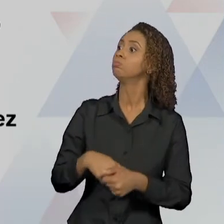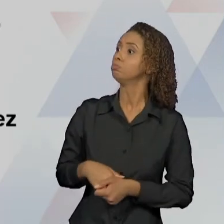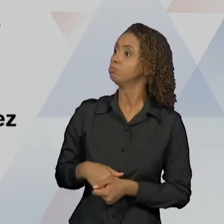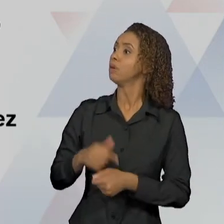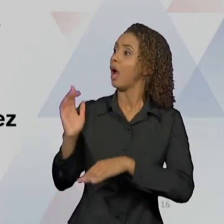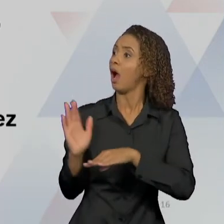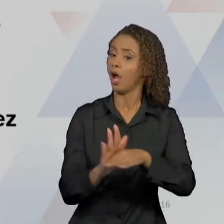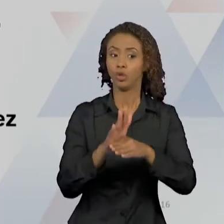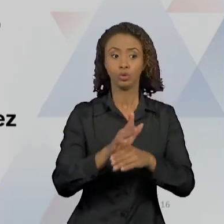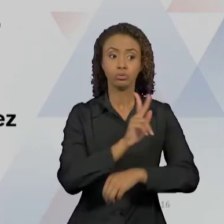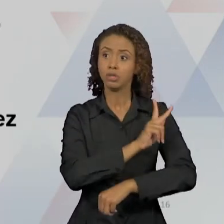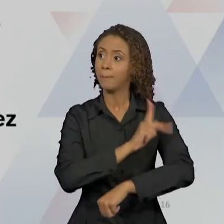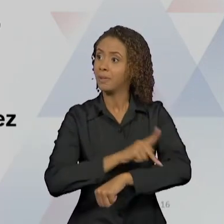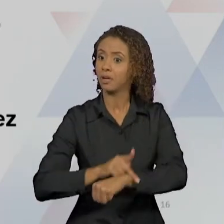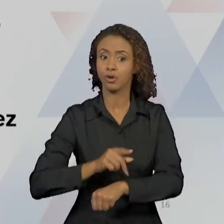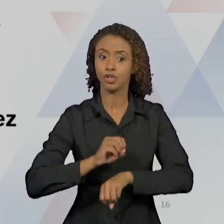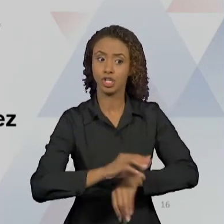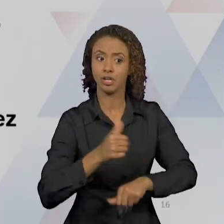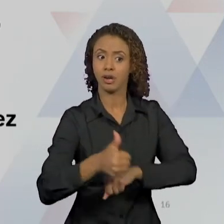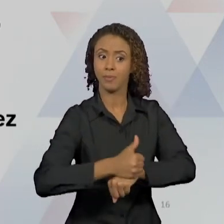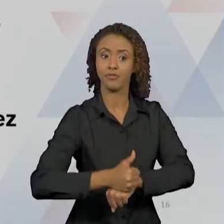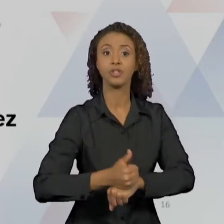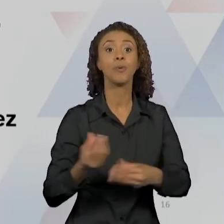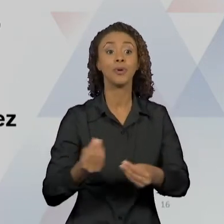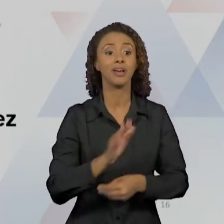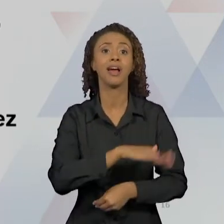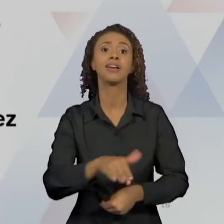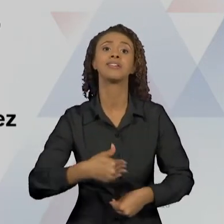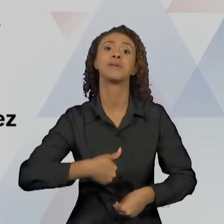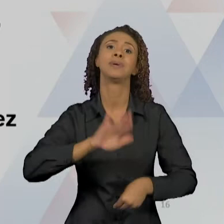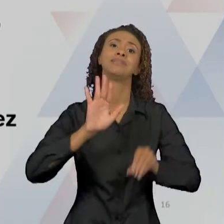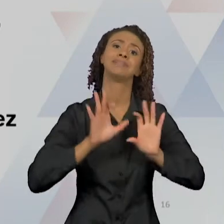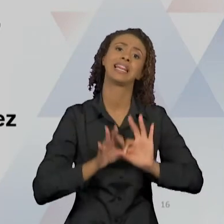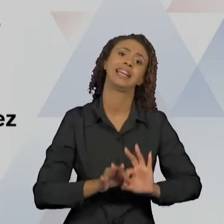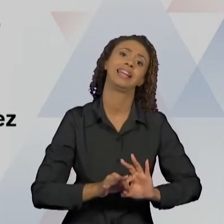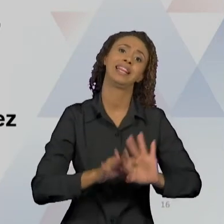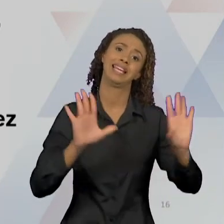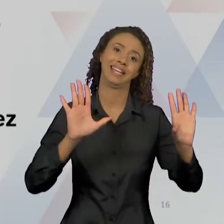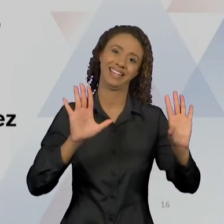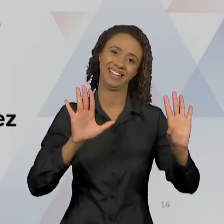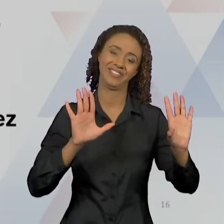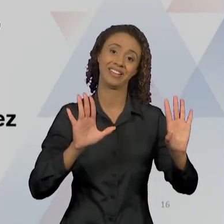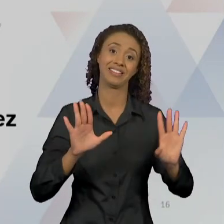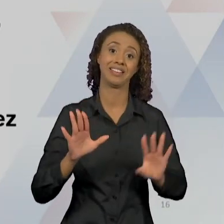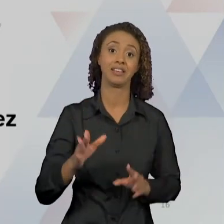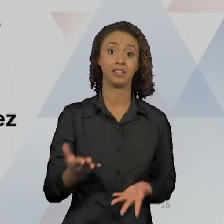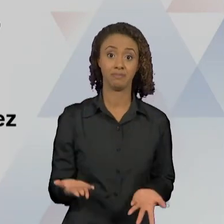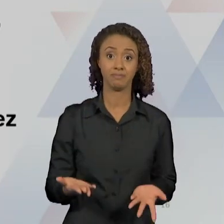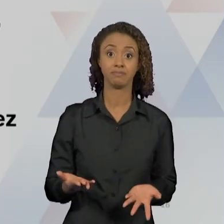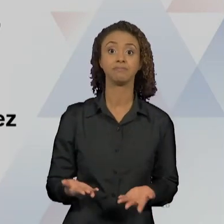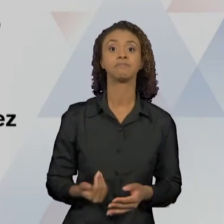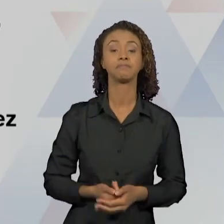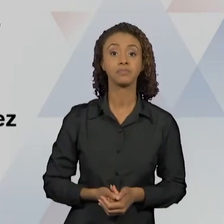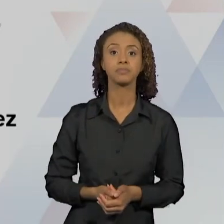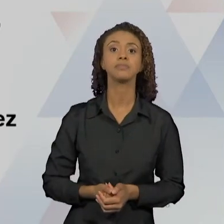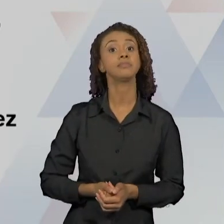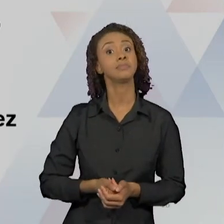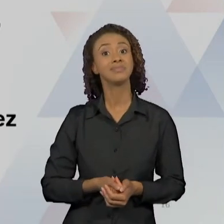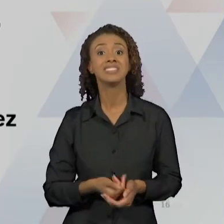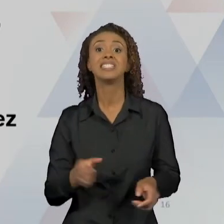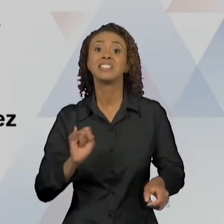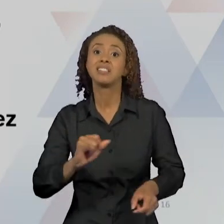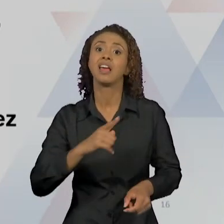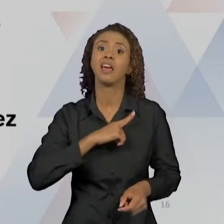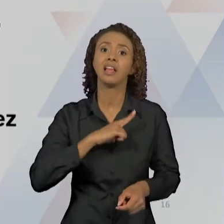mais compreensão e concedendo mais liberdade à criança. Nesse sentido, algo que impedisse o surgimento de angústia, de